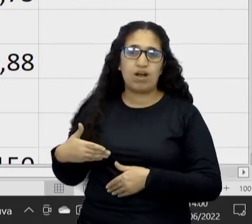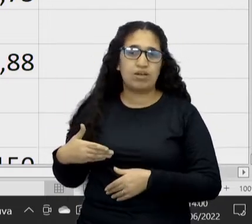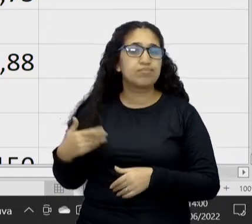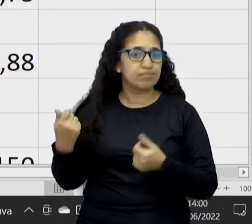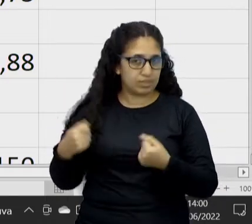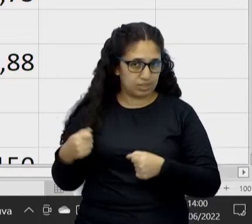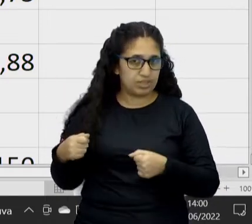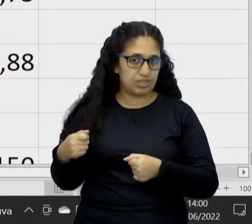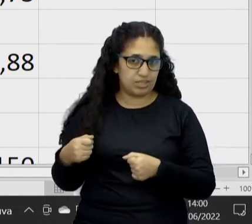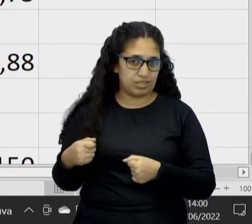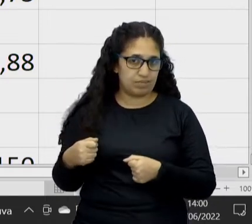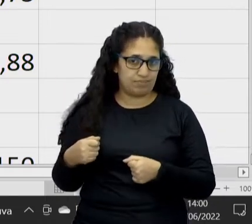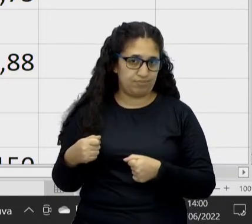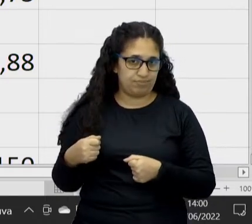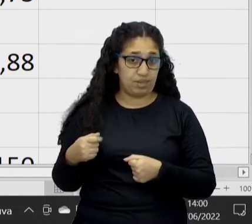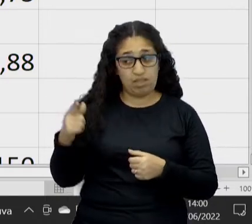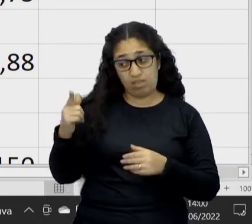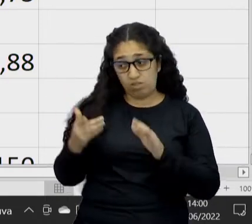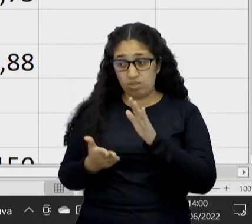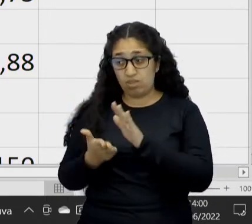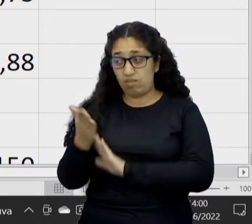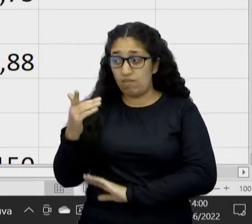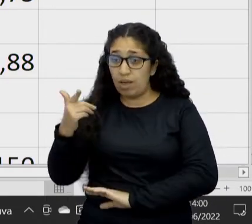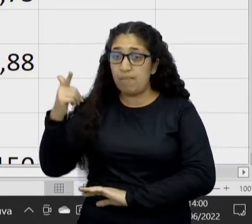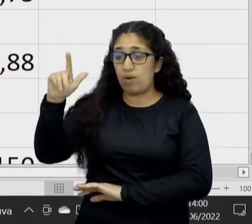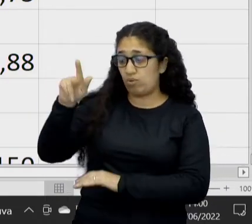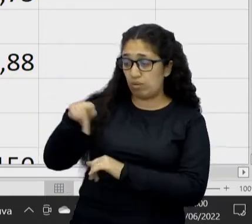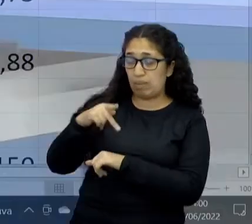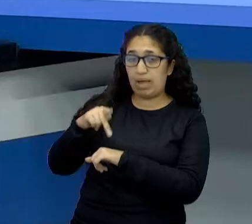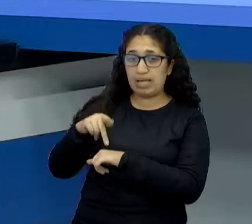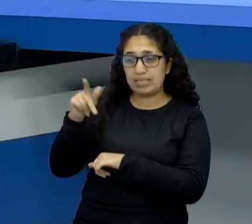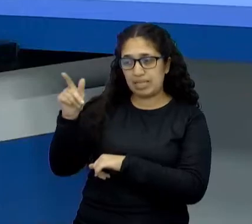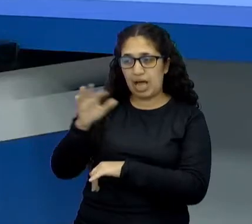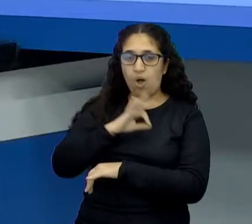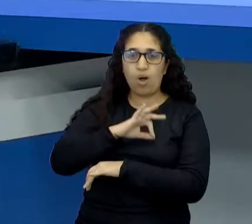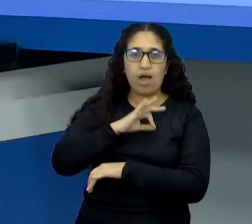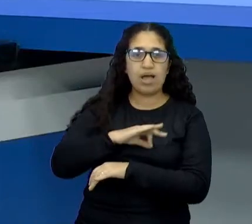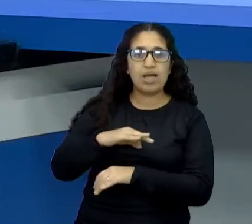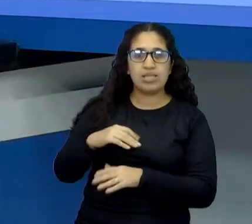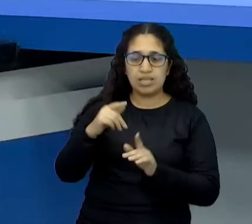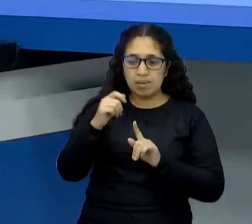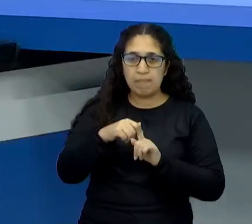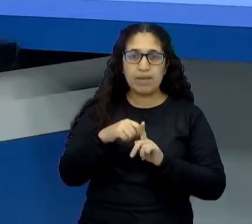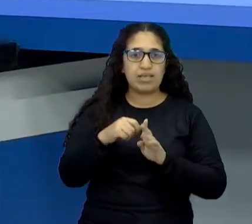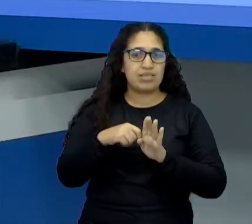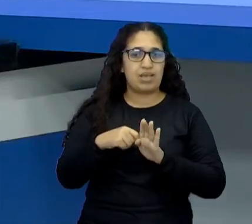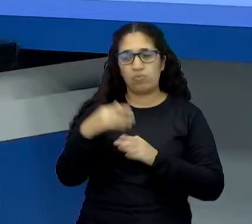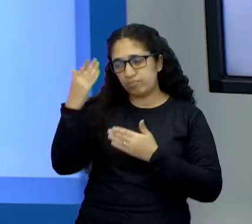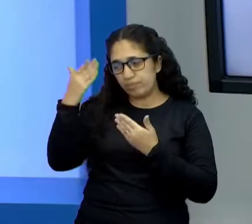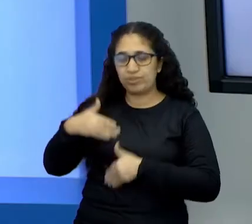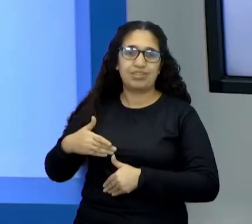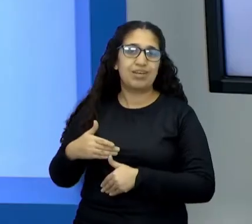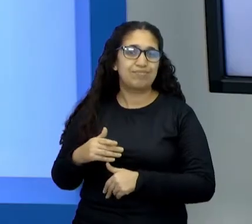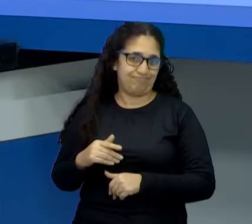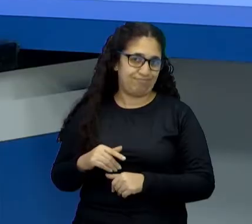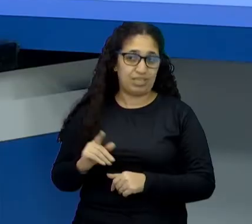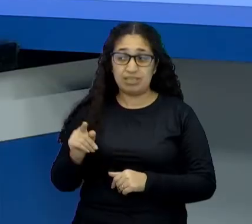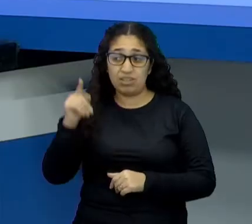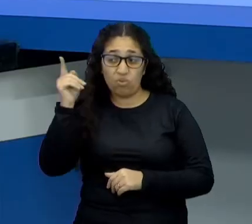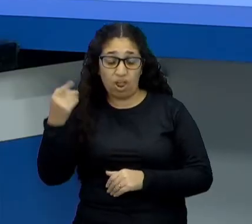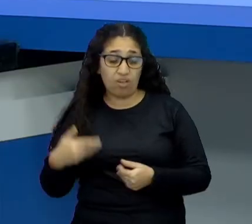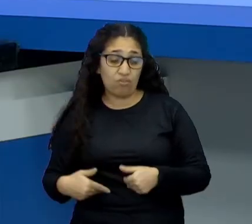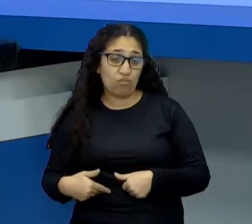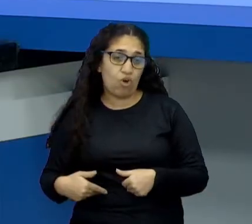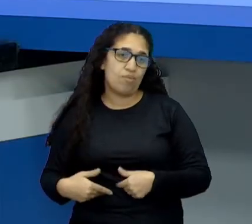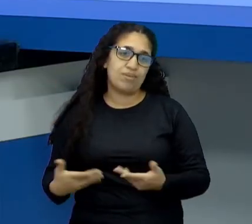se manter. Quando a gente for para fora, então a gente precisa comprovar aí essa renda mensal para a gente não ser um sonhador. Isso. Passar fome lá, né?